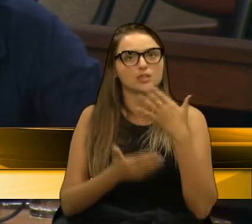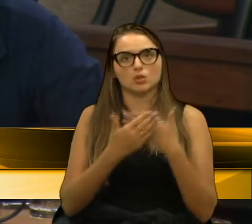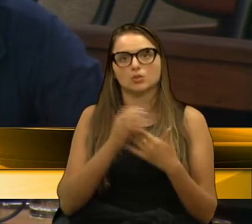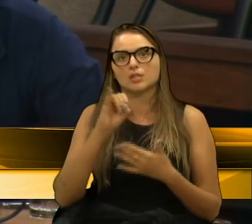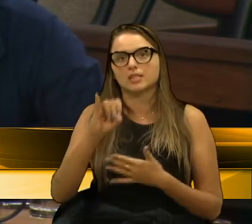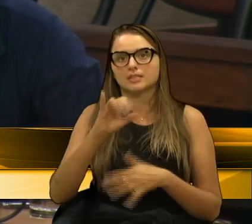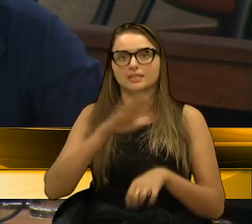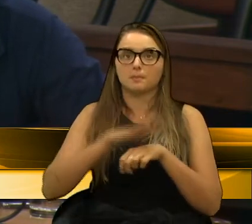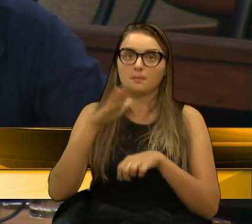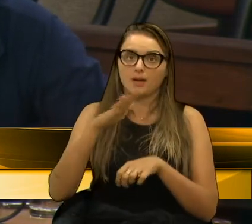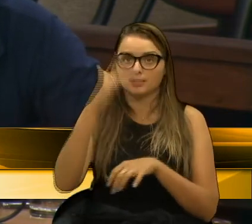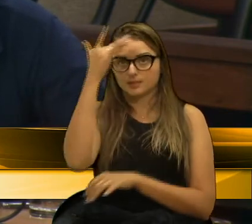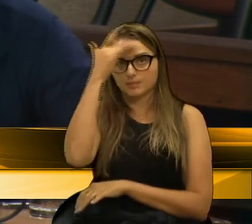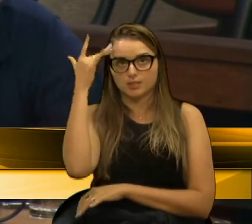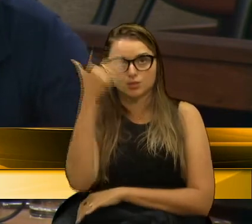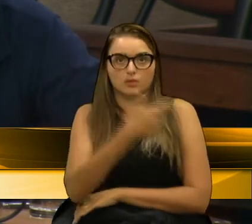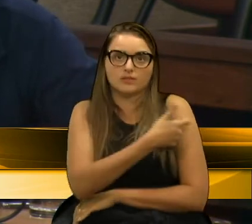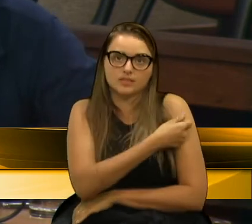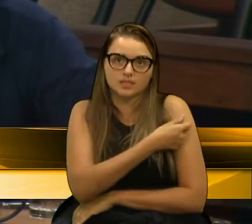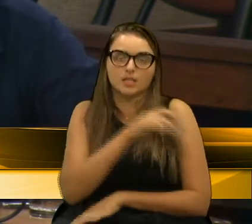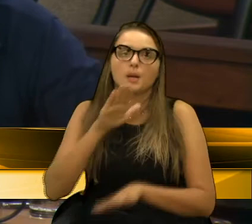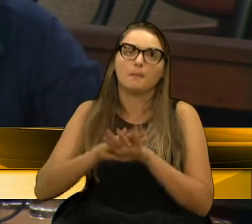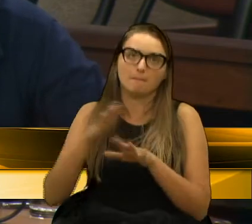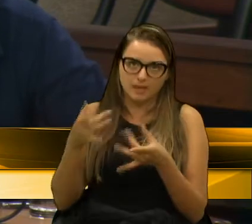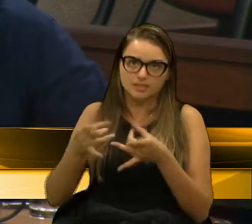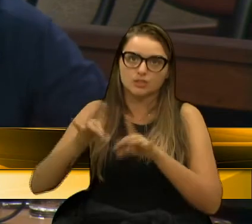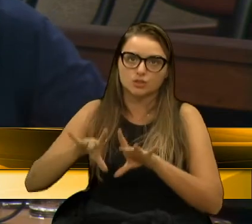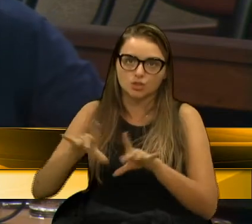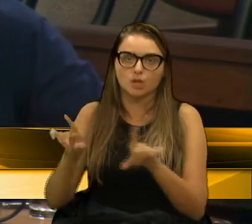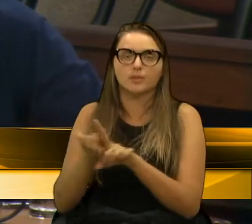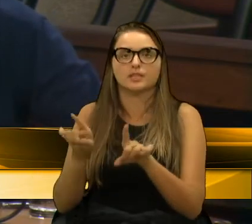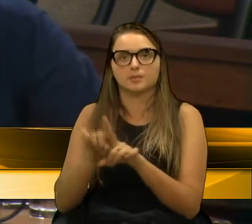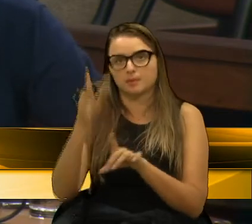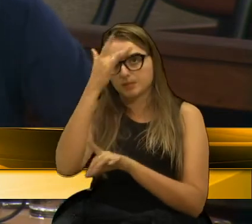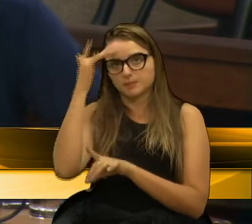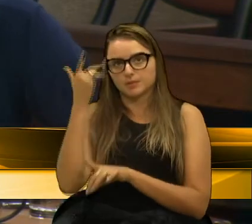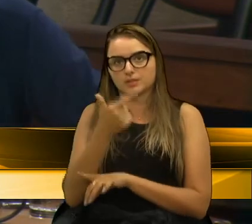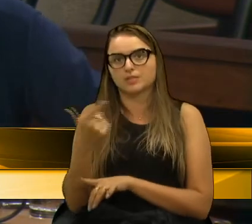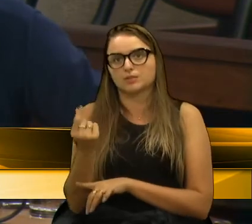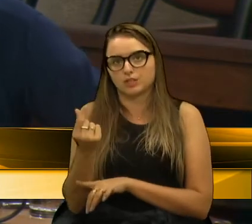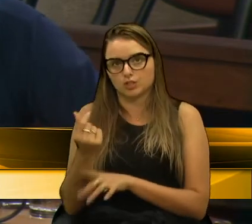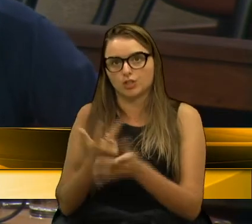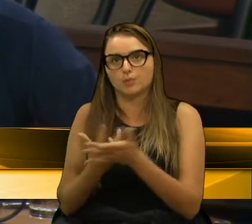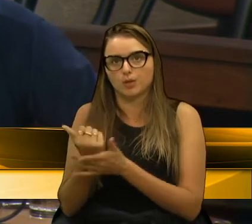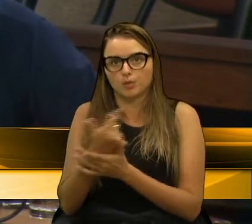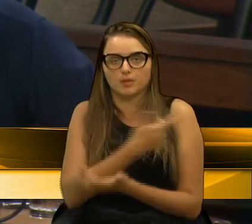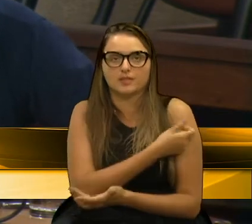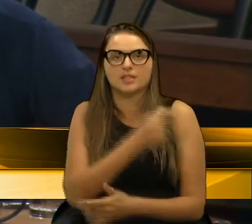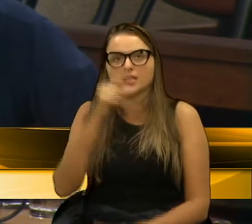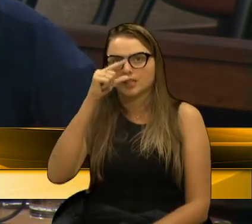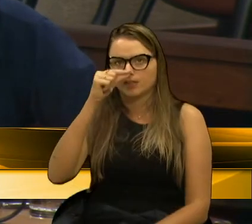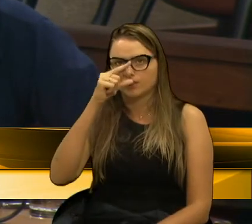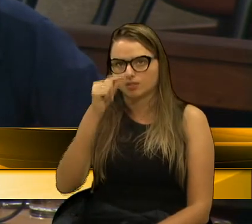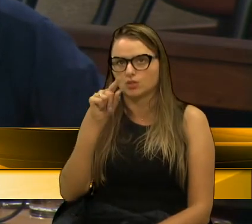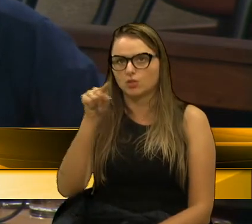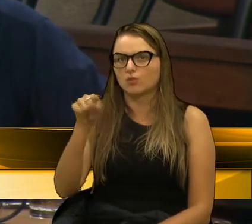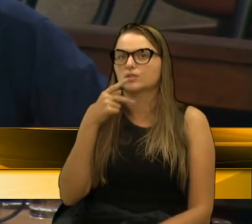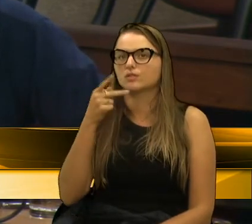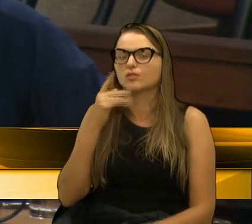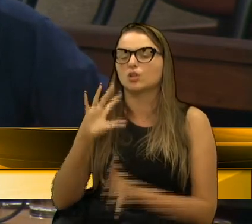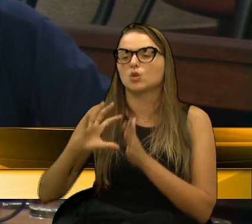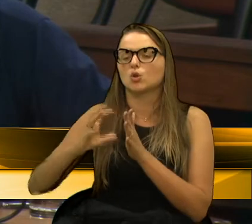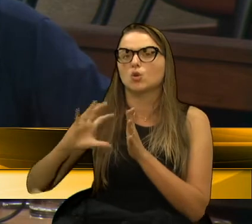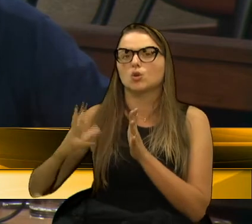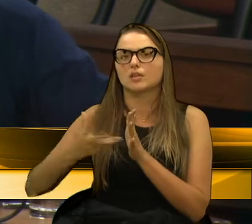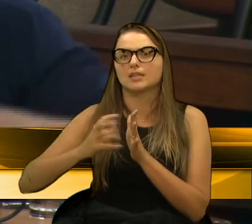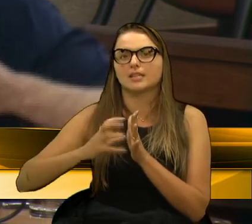pessoas se vacinarem antes, mais vai sobrar também para as pessoas que não têm condições. Vereador Fantiné, o senhor trouxe um dado muito importante outro dia,